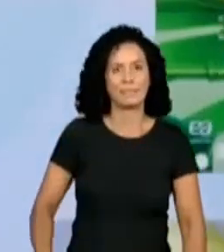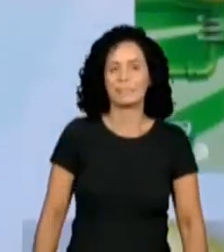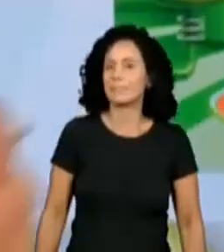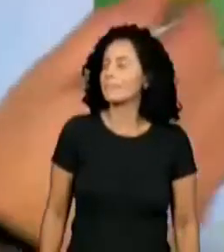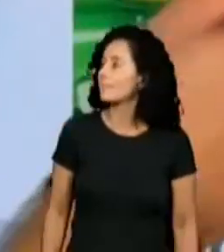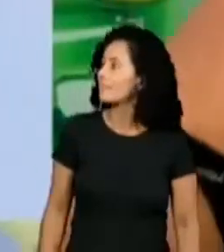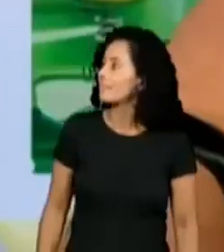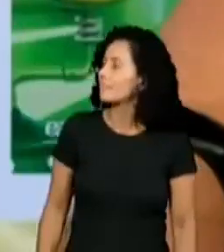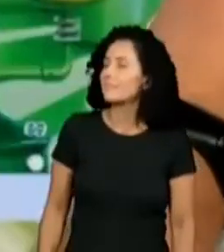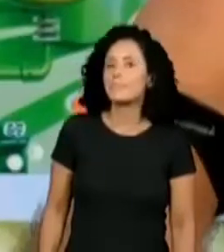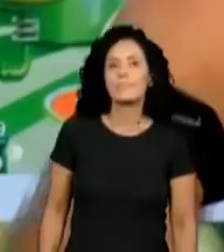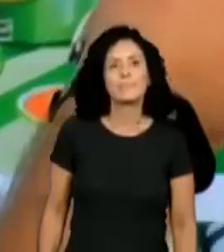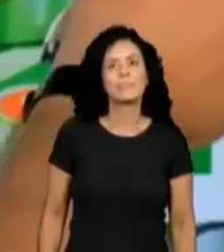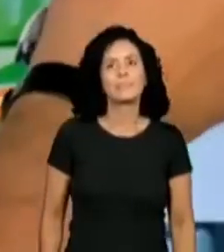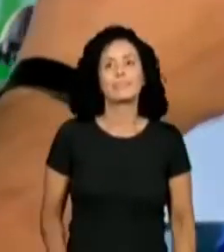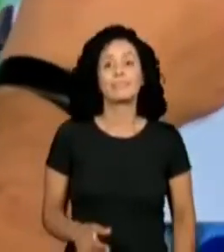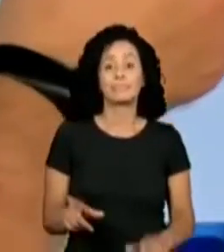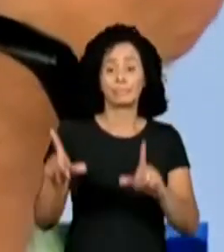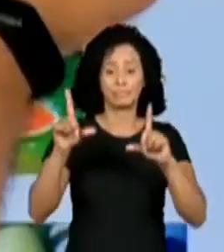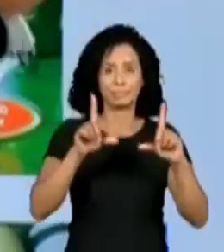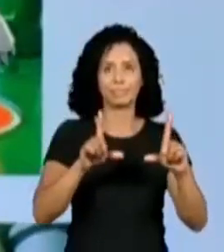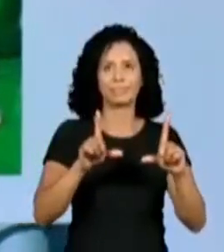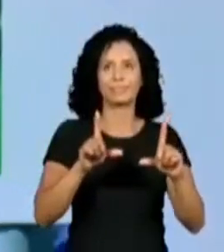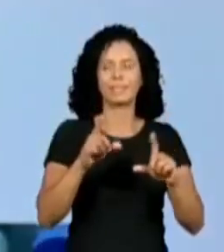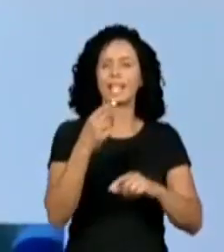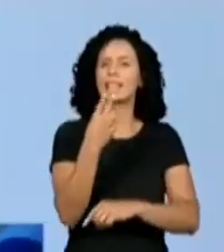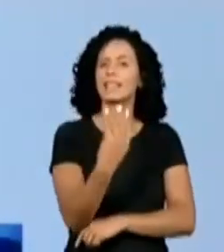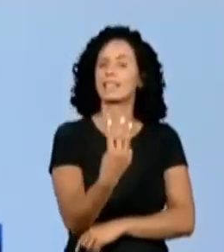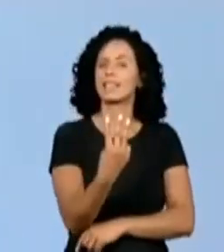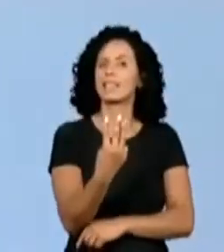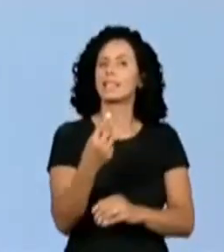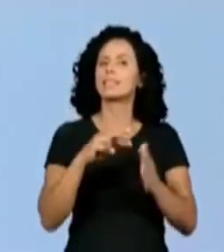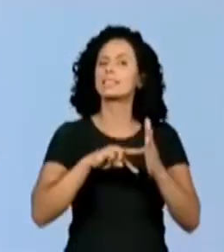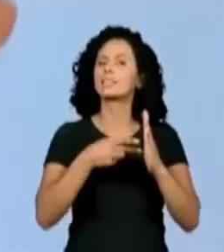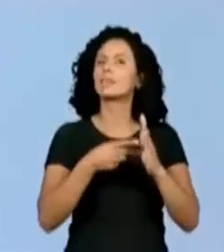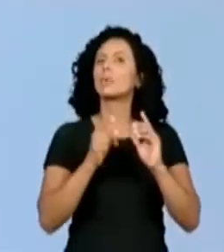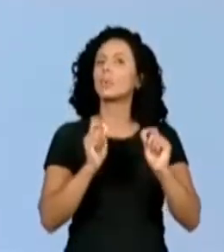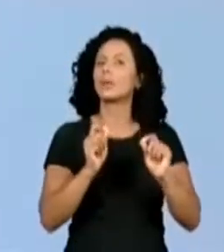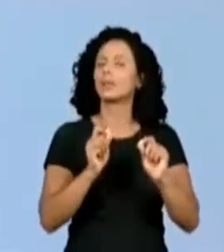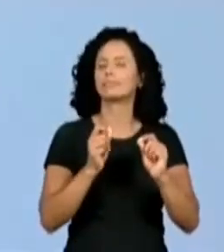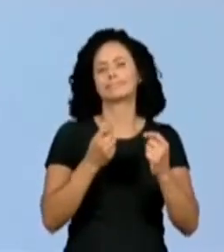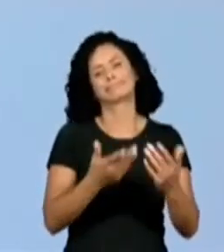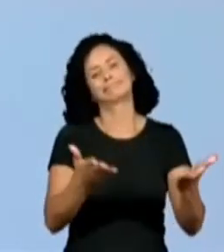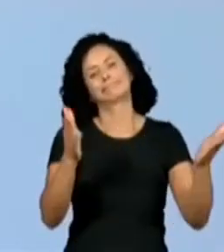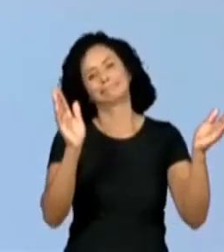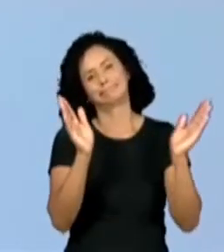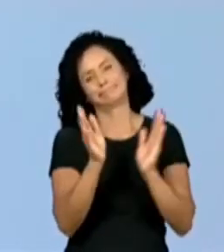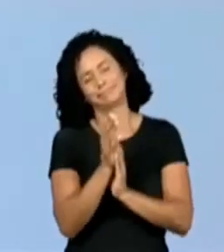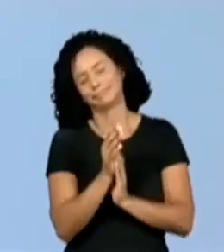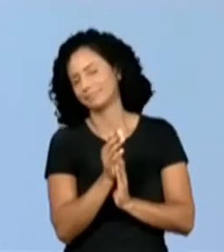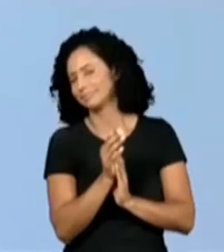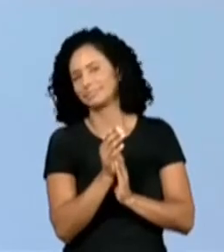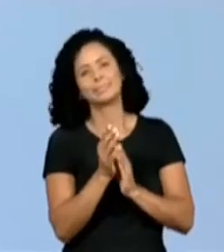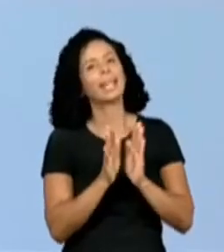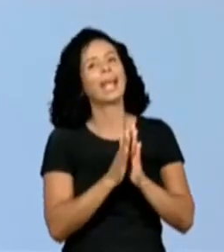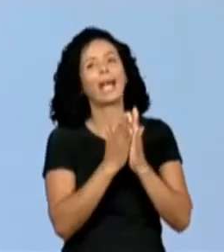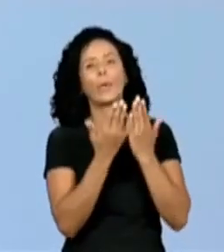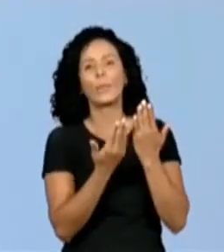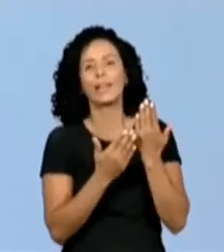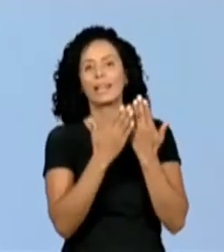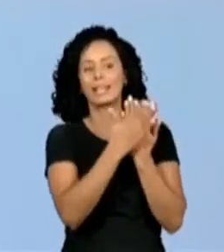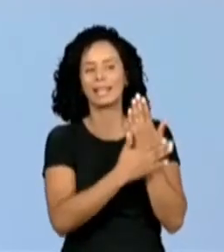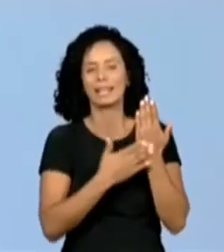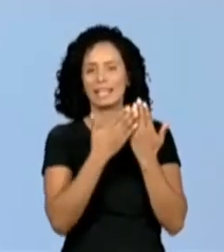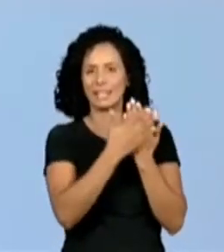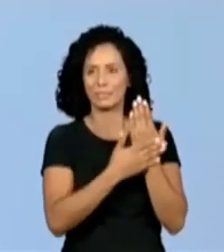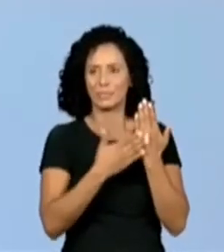Númer 3. Ah, we have the cover of our livro. Está aqui, ó. A capa do nosso livro.